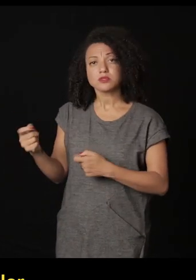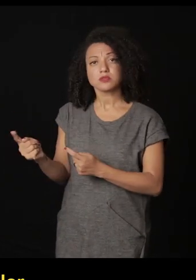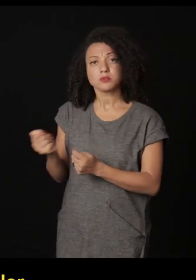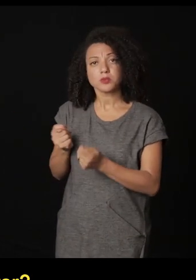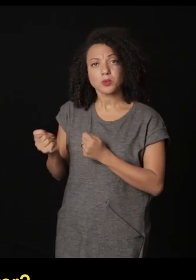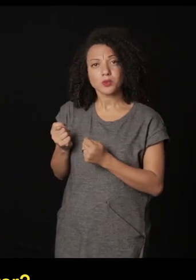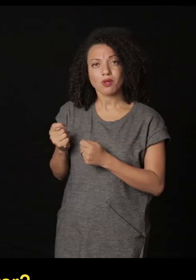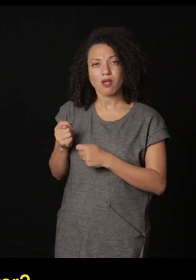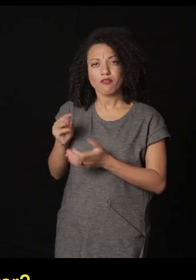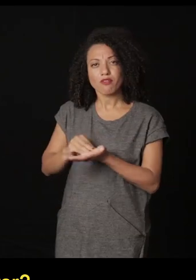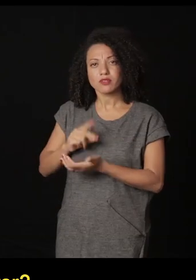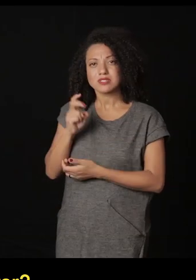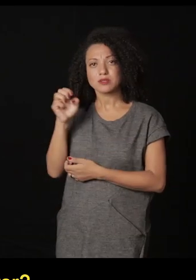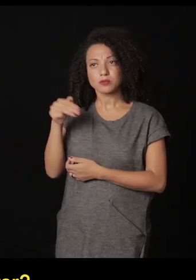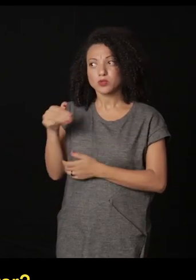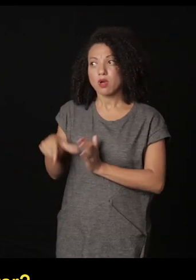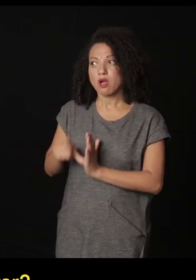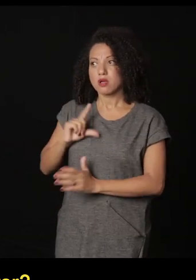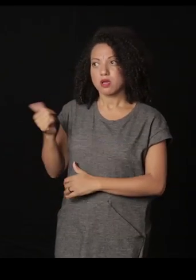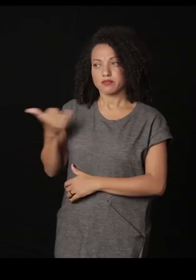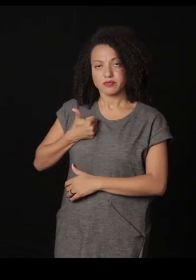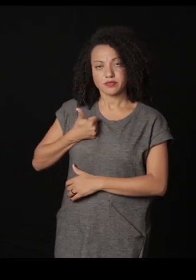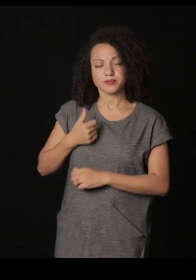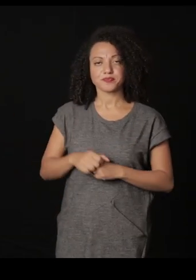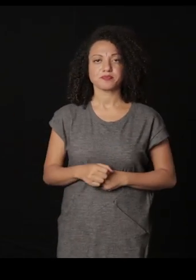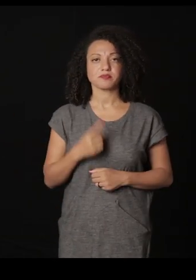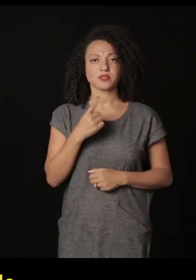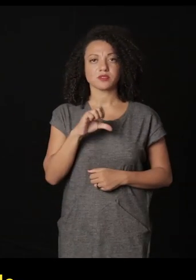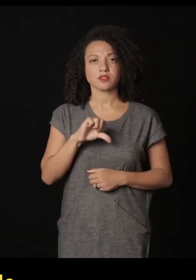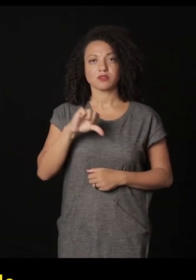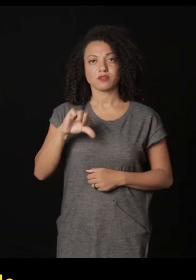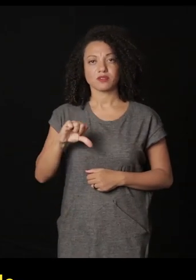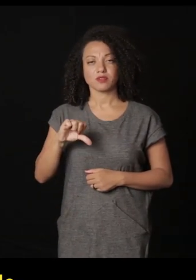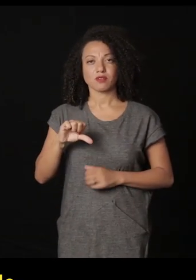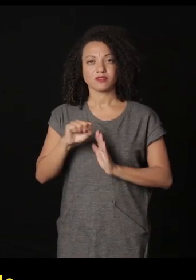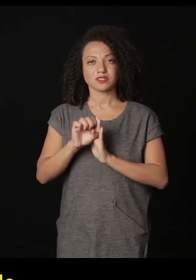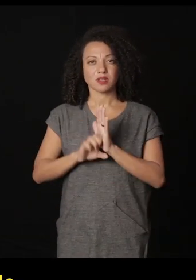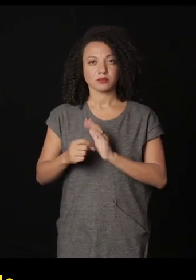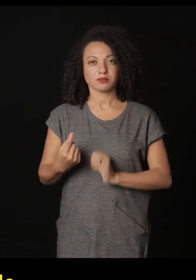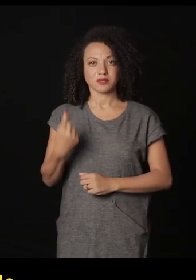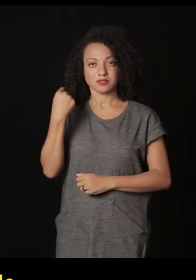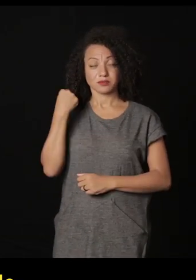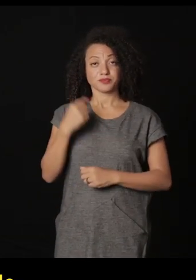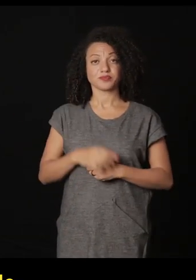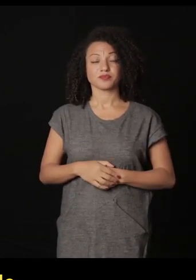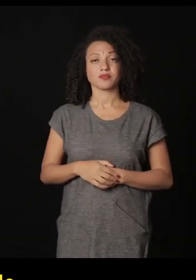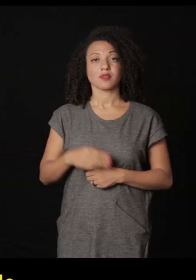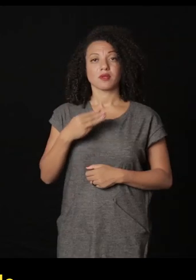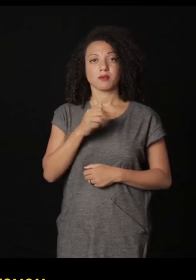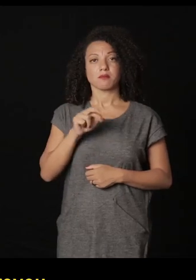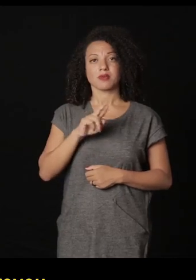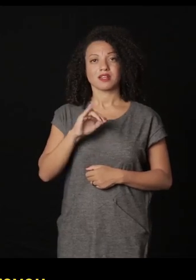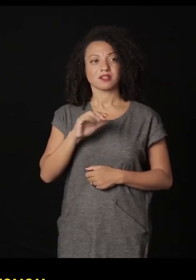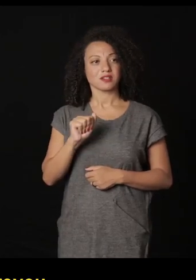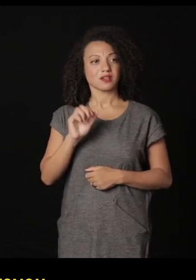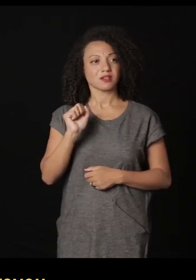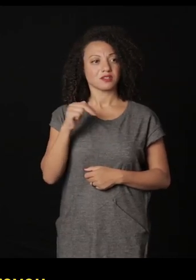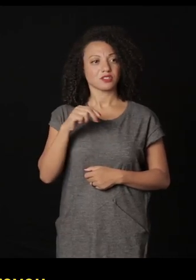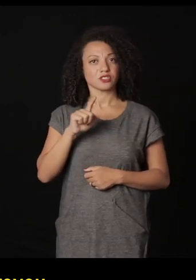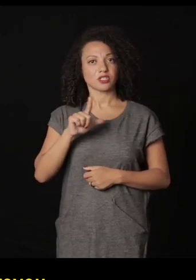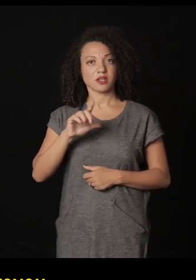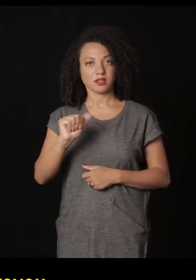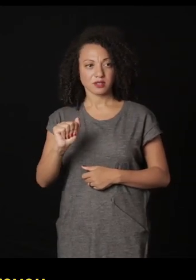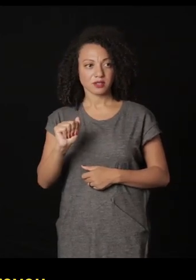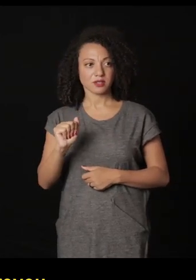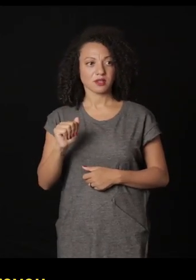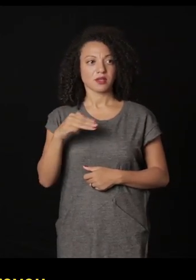quando eu tiver cinco minutos você me avisa para eu parar em 99 no século passado a Maria Angélica